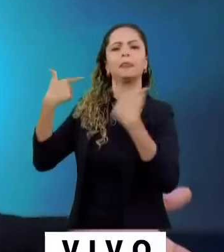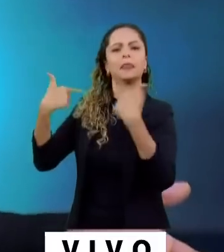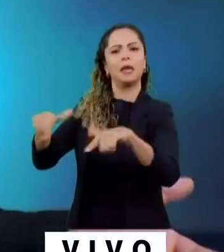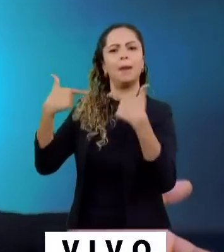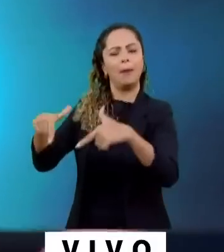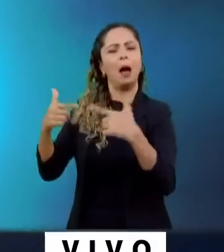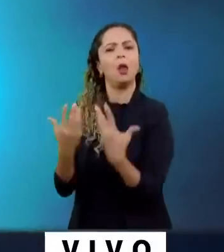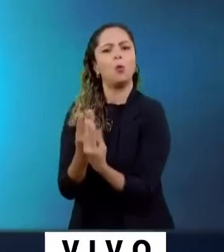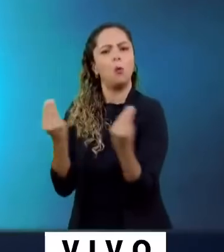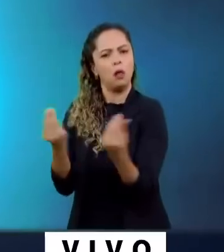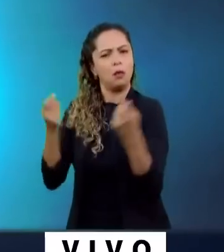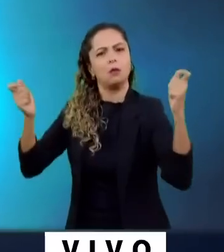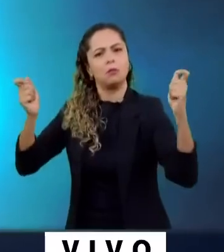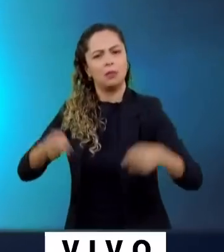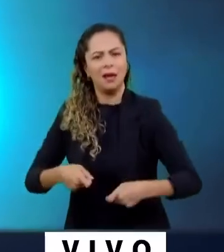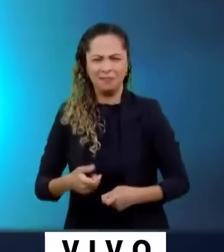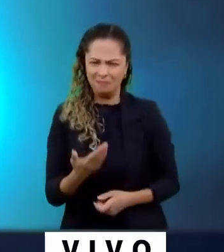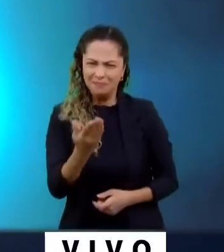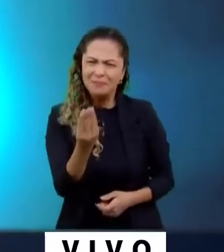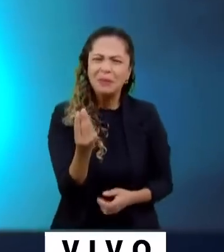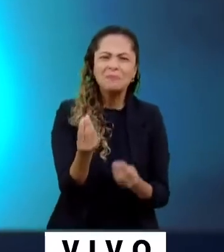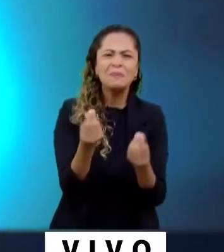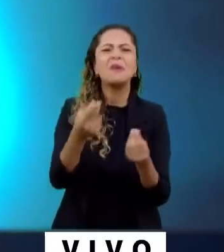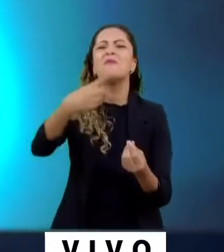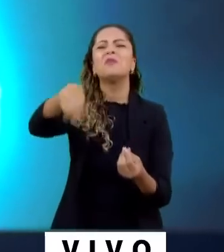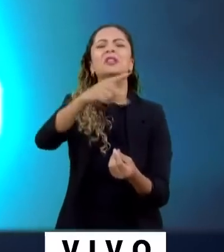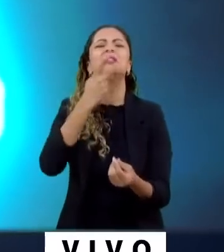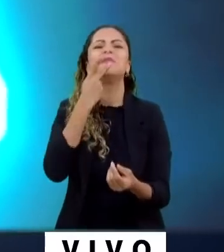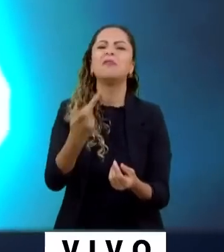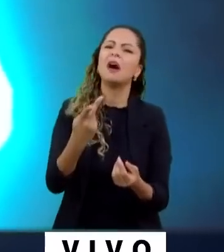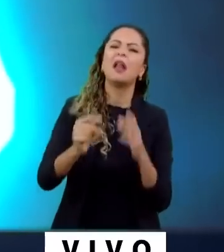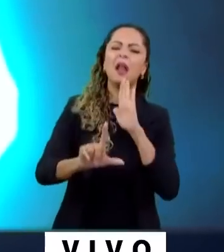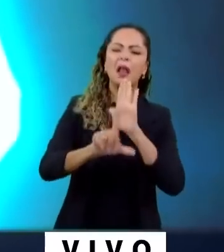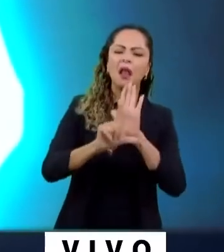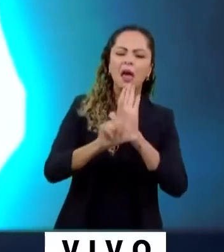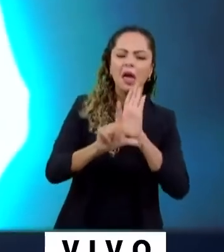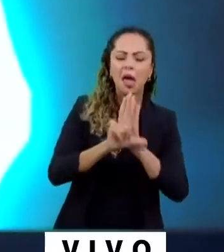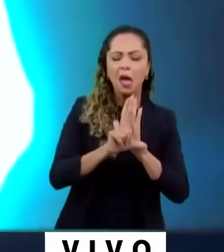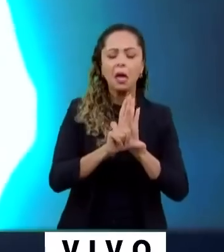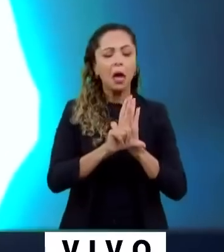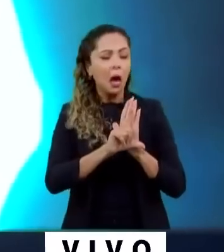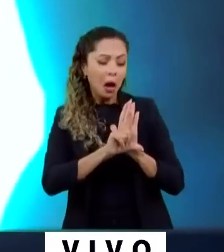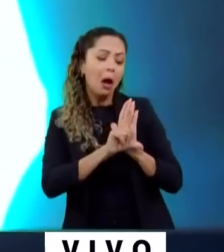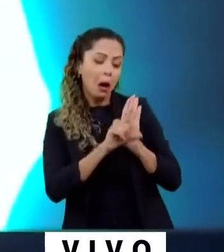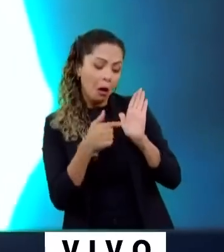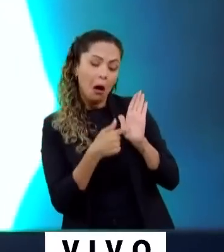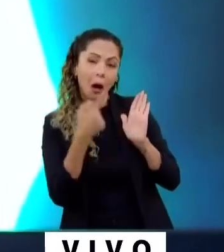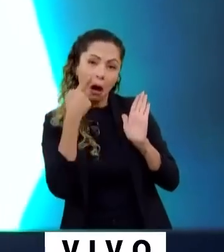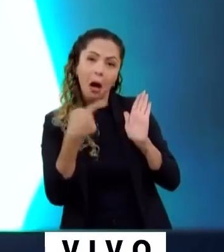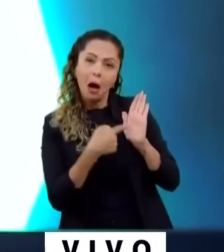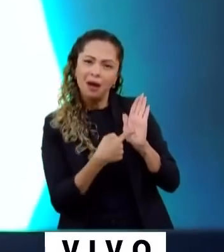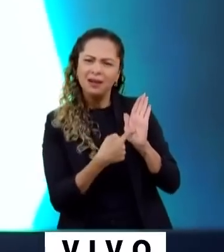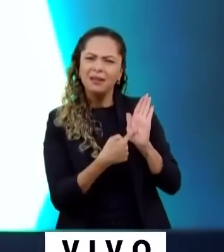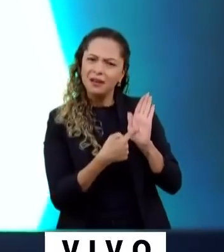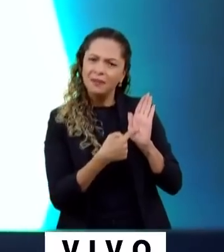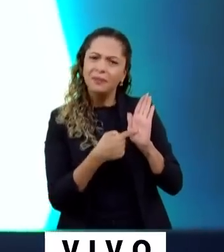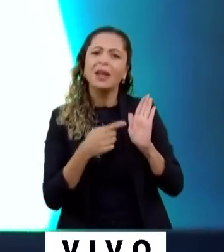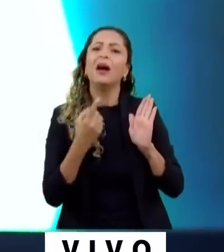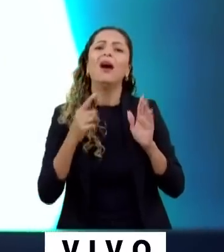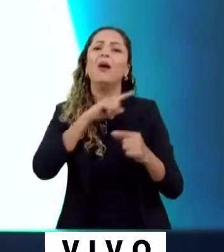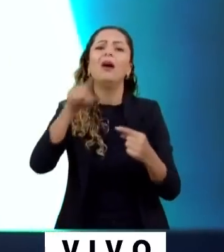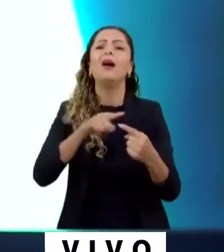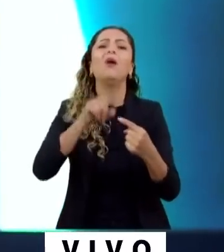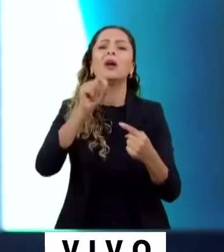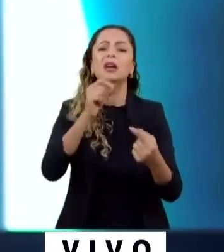essas leis que vocês falam, que vocês colocam aí como argumentos para dividir ainda mais, para criar